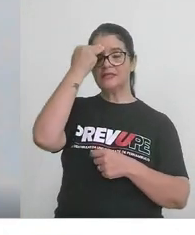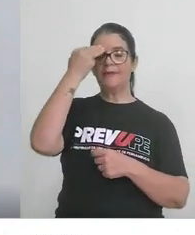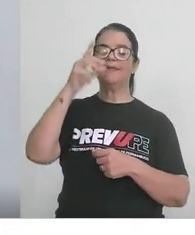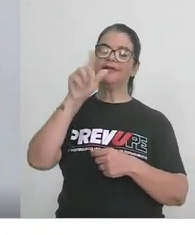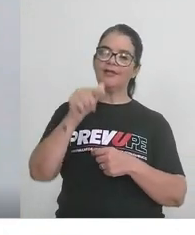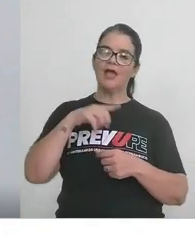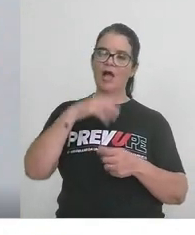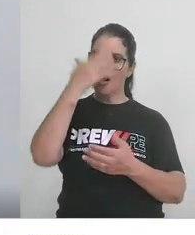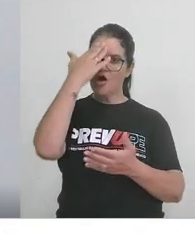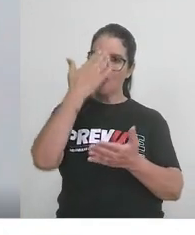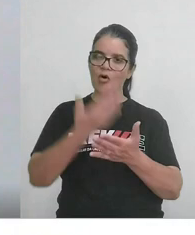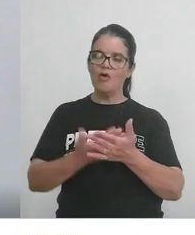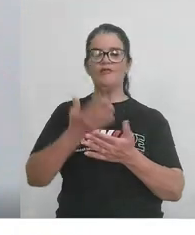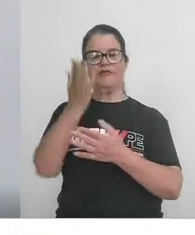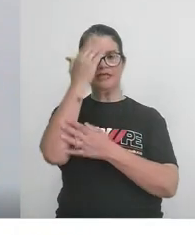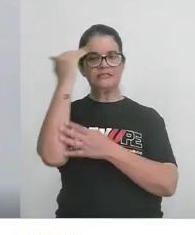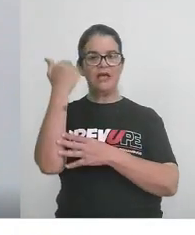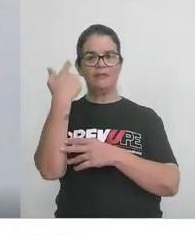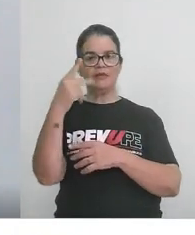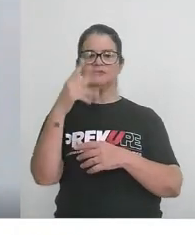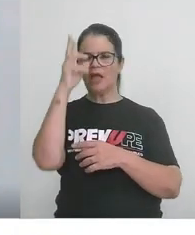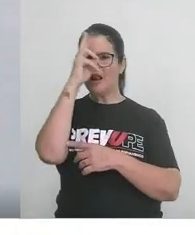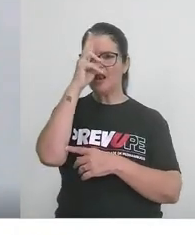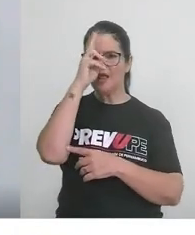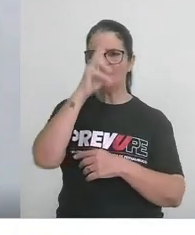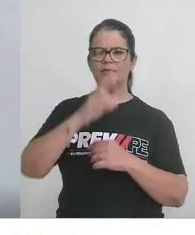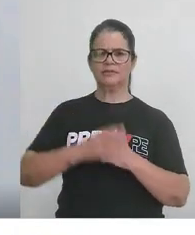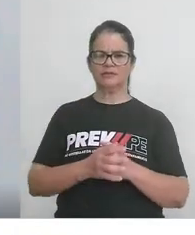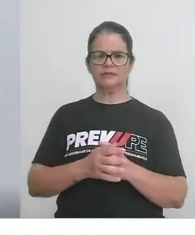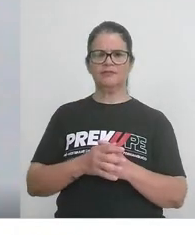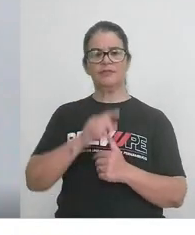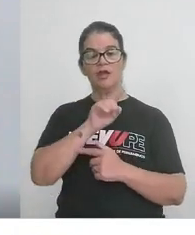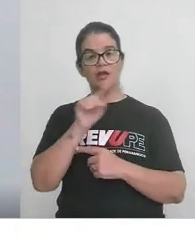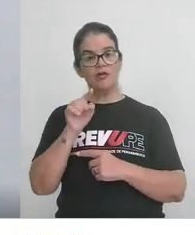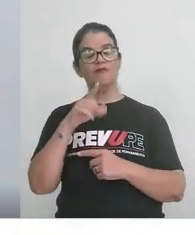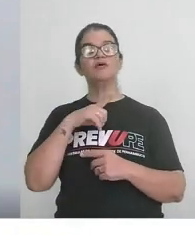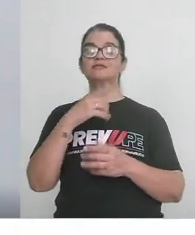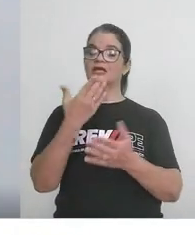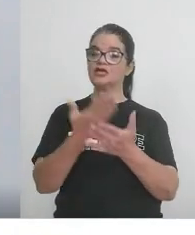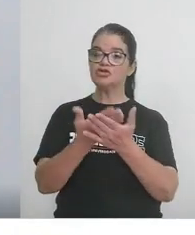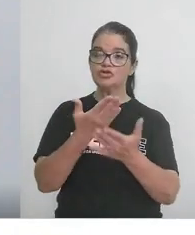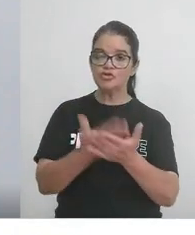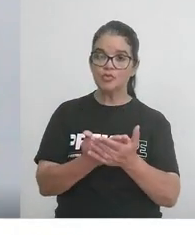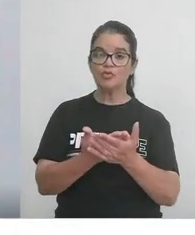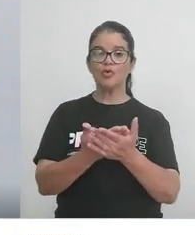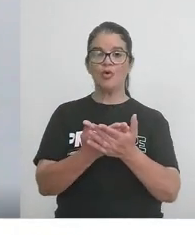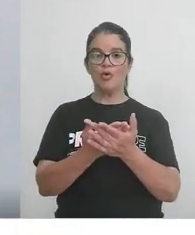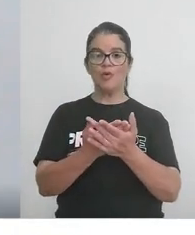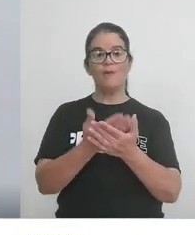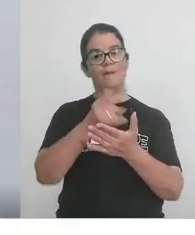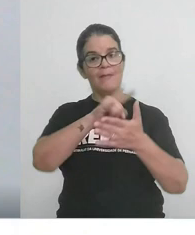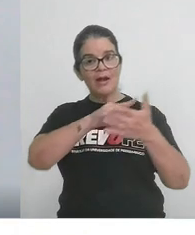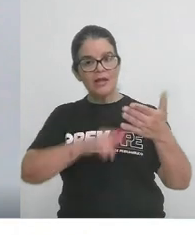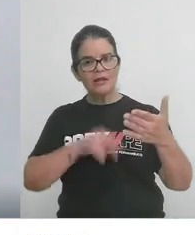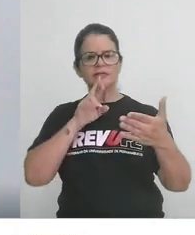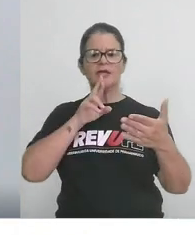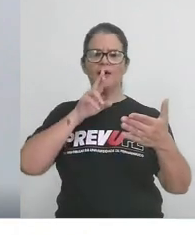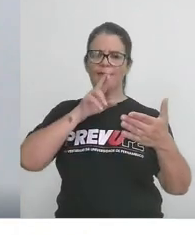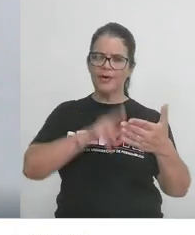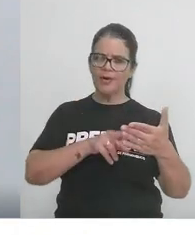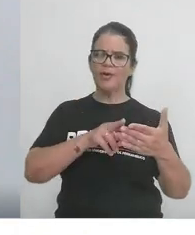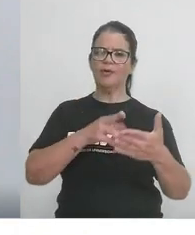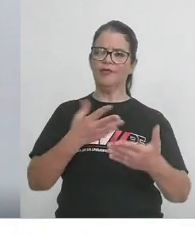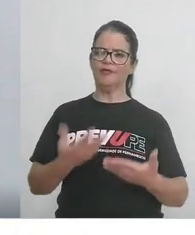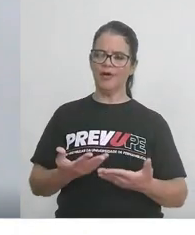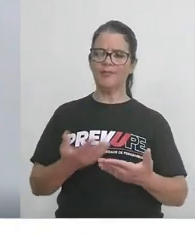tenha confiança em suas habilidades. Lembre-se que você estudou para essa prova e